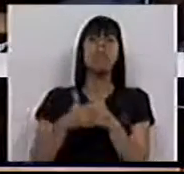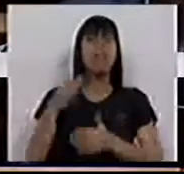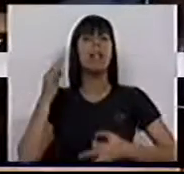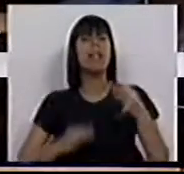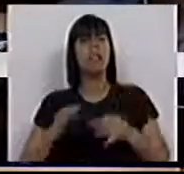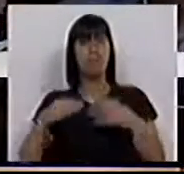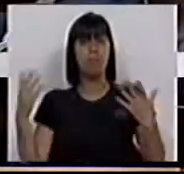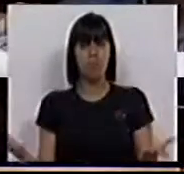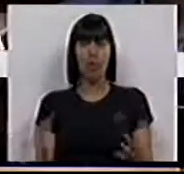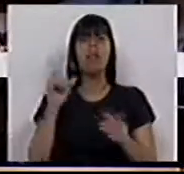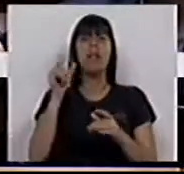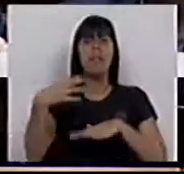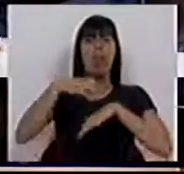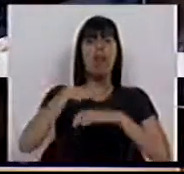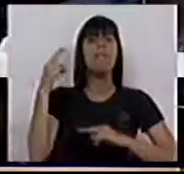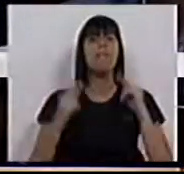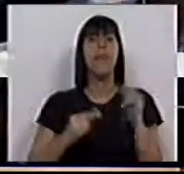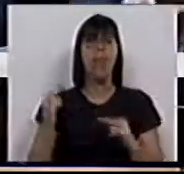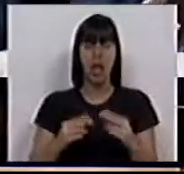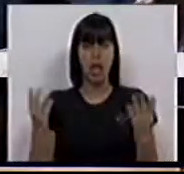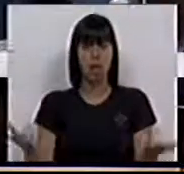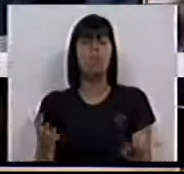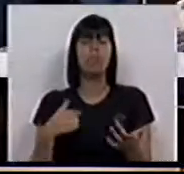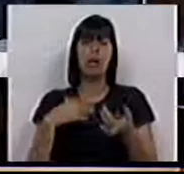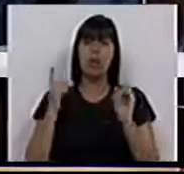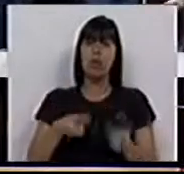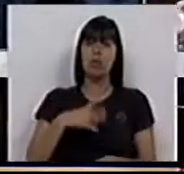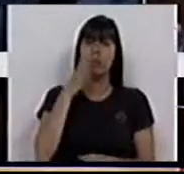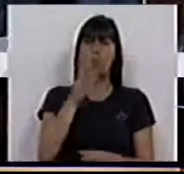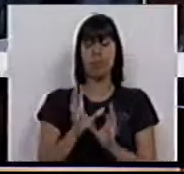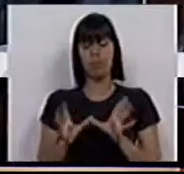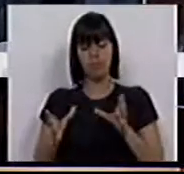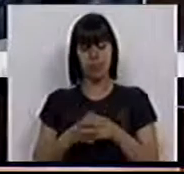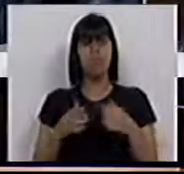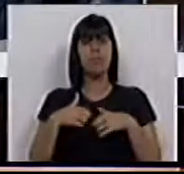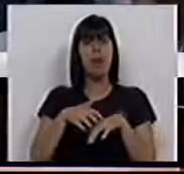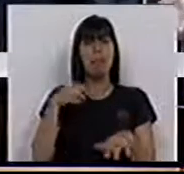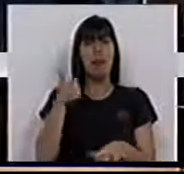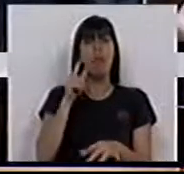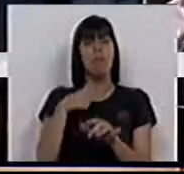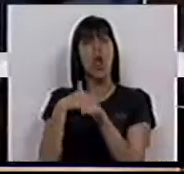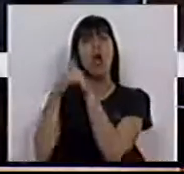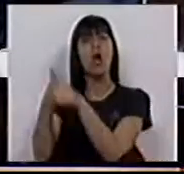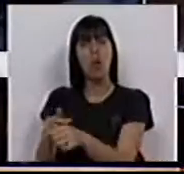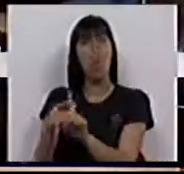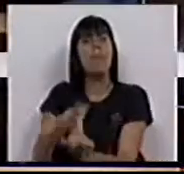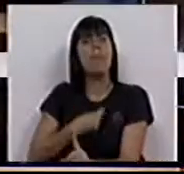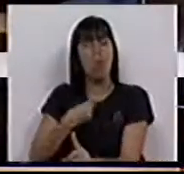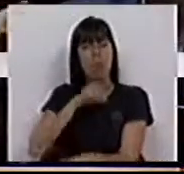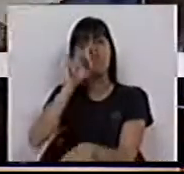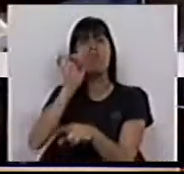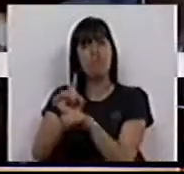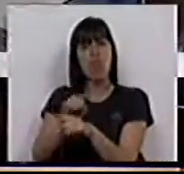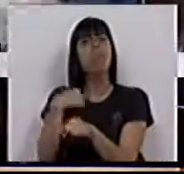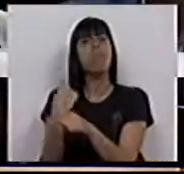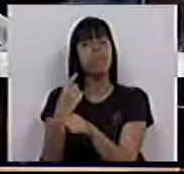dos tribunais e das repartições de finanças. Quero começar-lhe por dizer que a bancada do Bloco de Esquerda acompanha essas preocupações